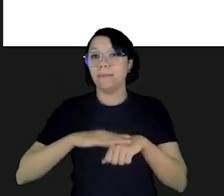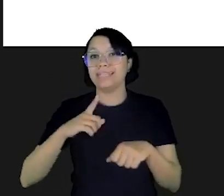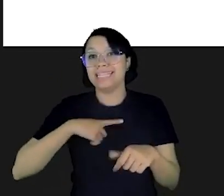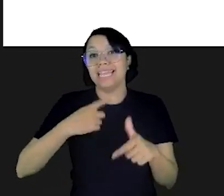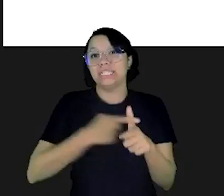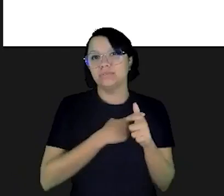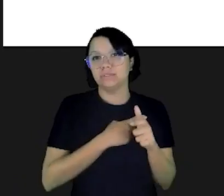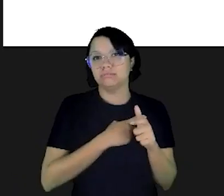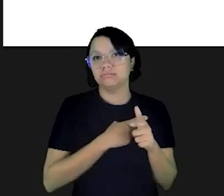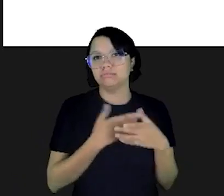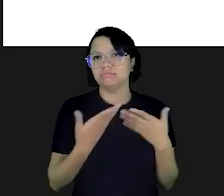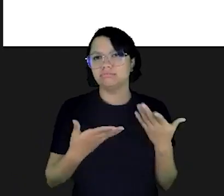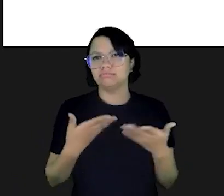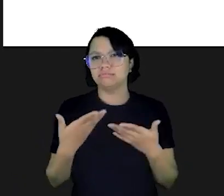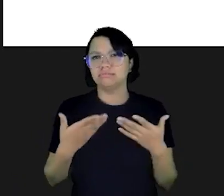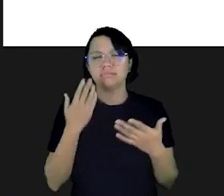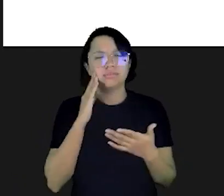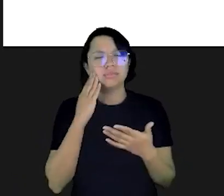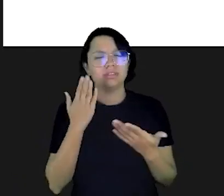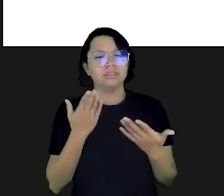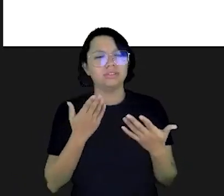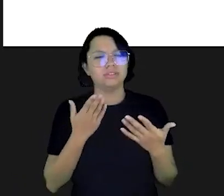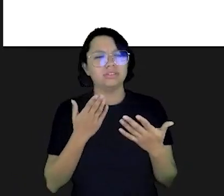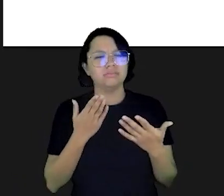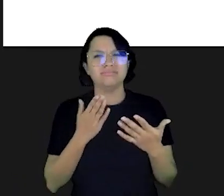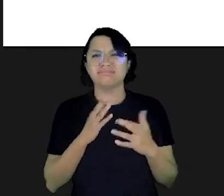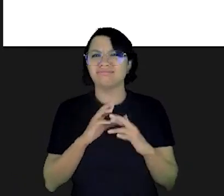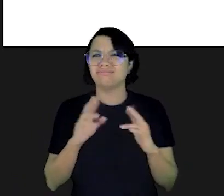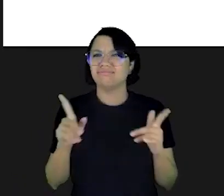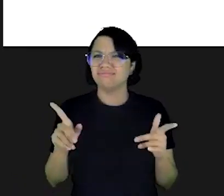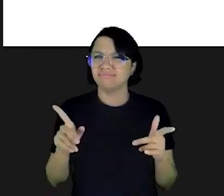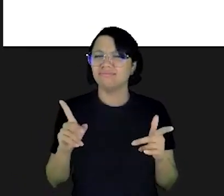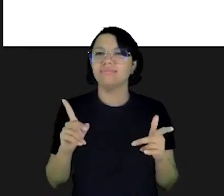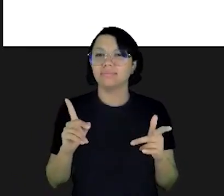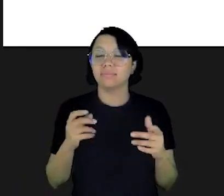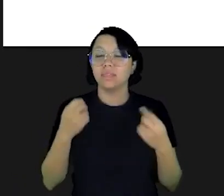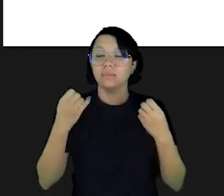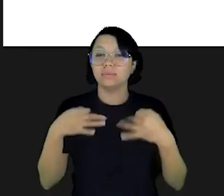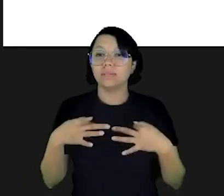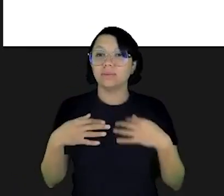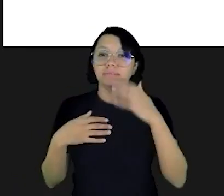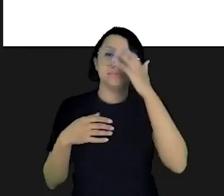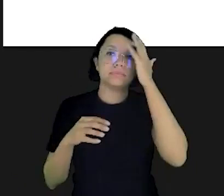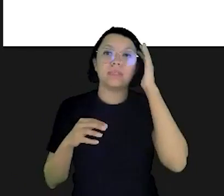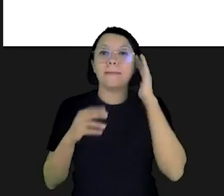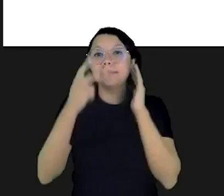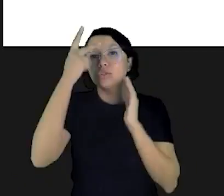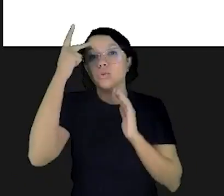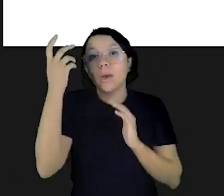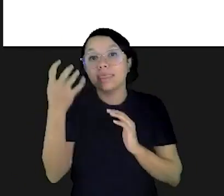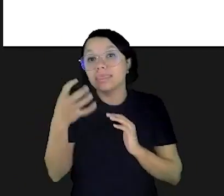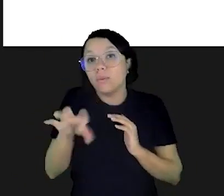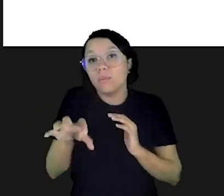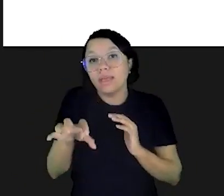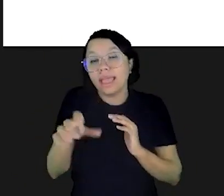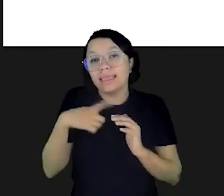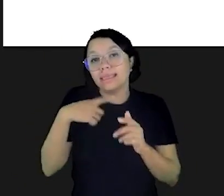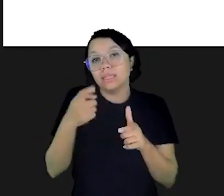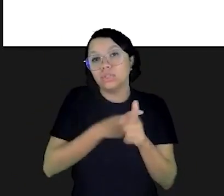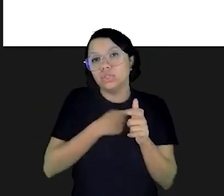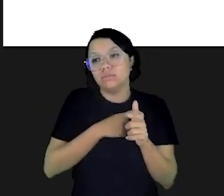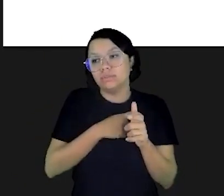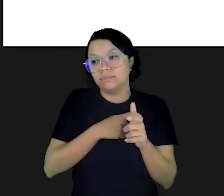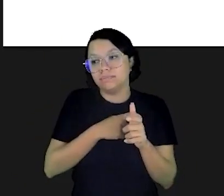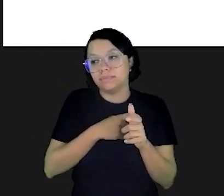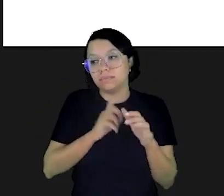endivida-se porque ele não quer se endividar não entendi isso é um paradoxo para mim eu explico a